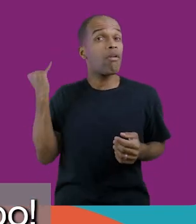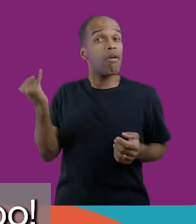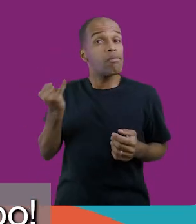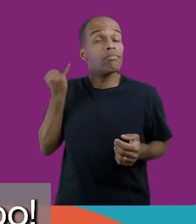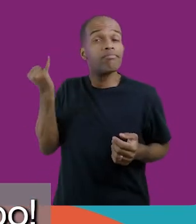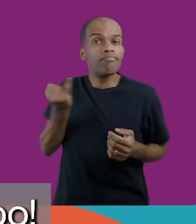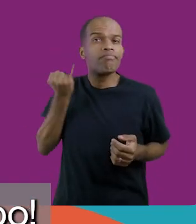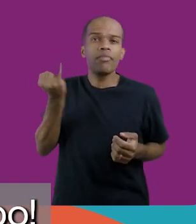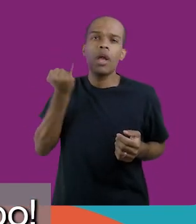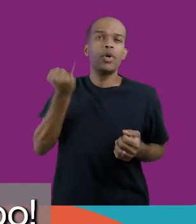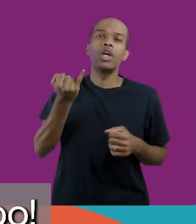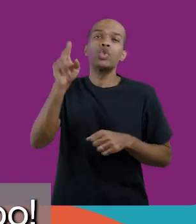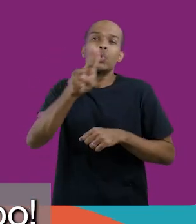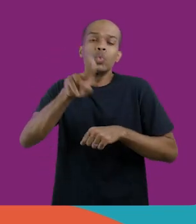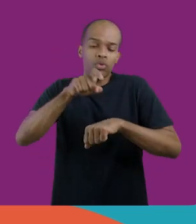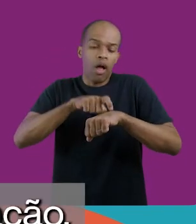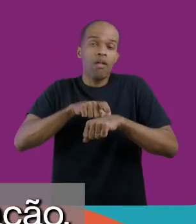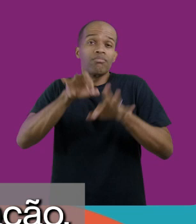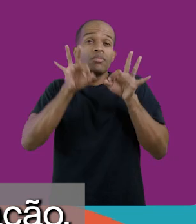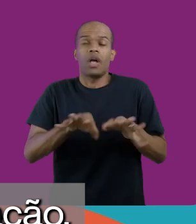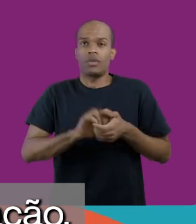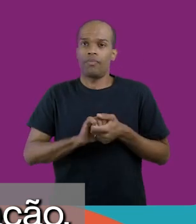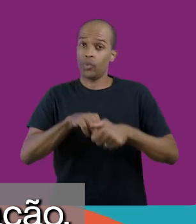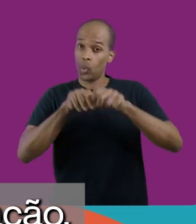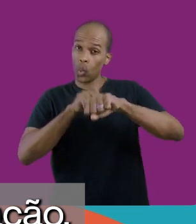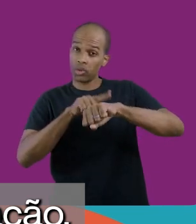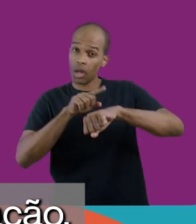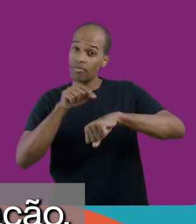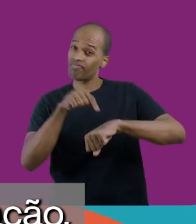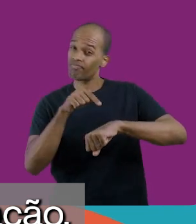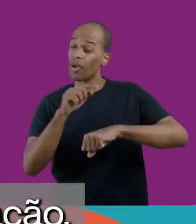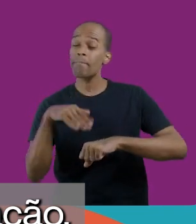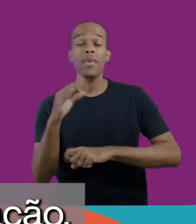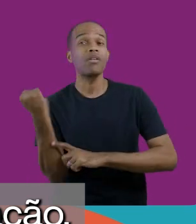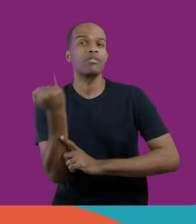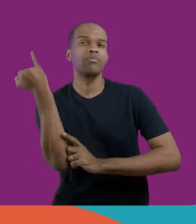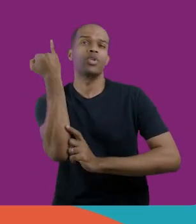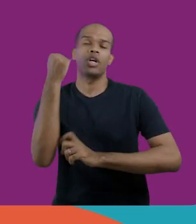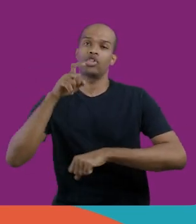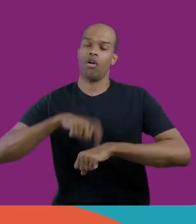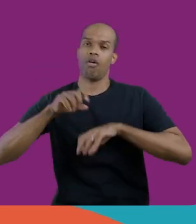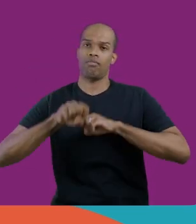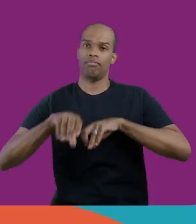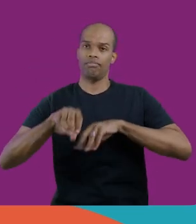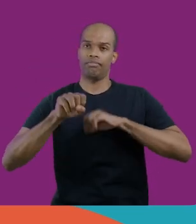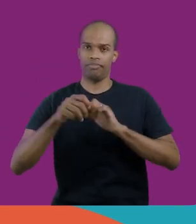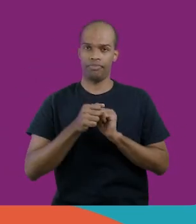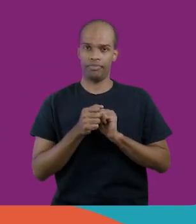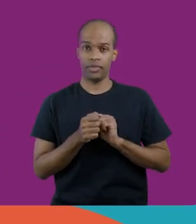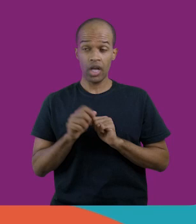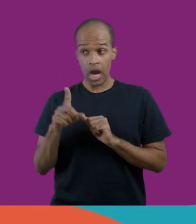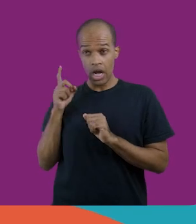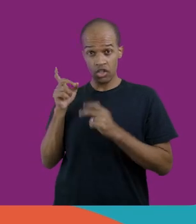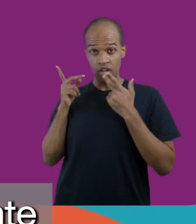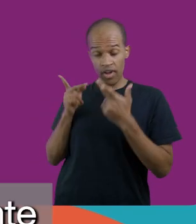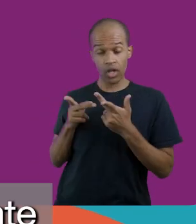usar bem o tempo. O tempo é a coisa mais importante na educação, porque a educação é aquilo que a